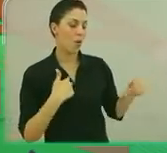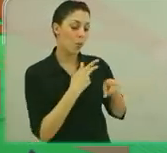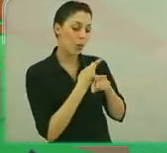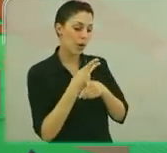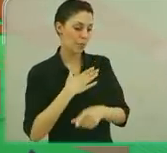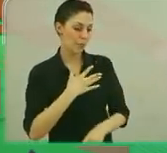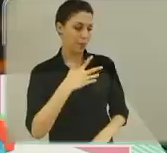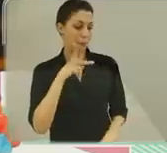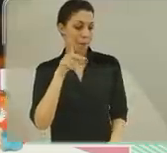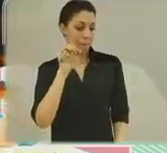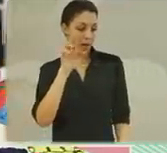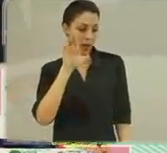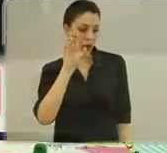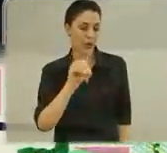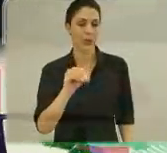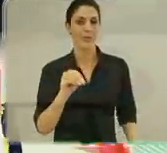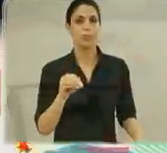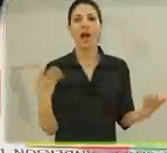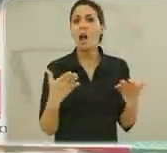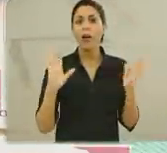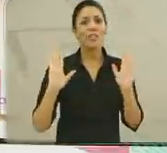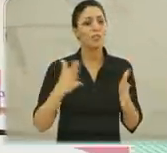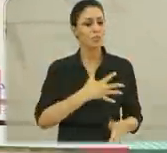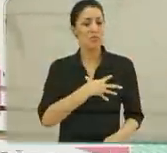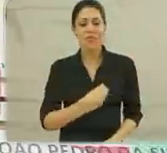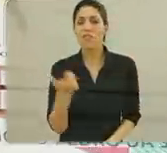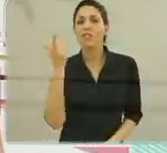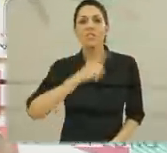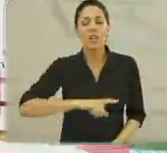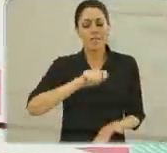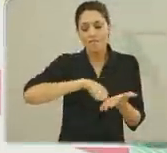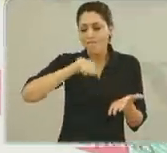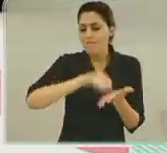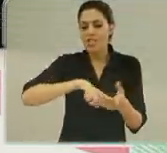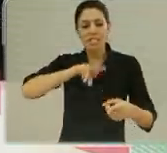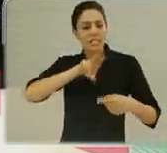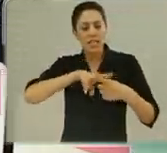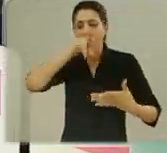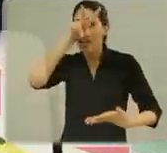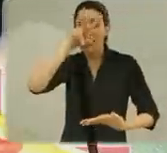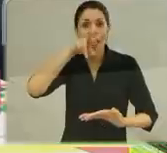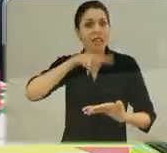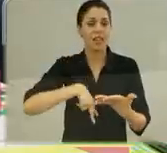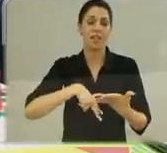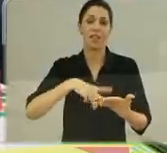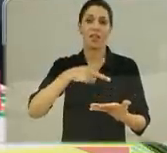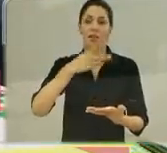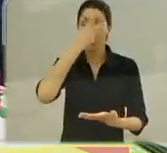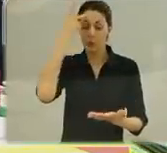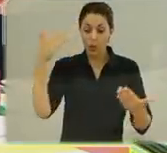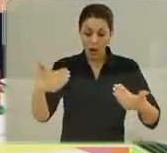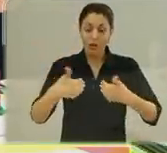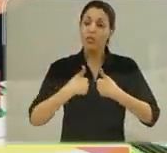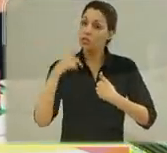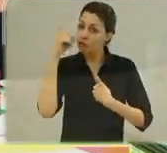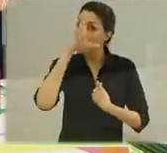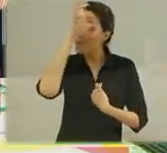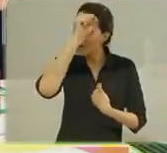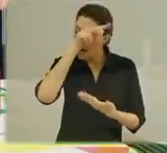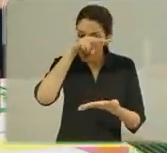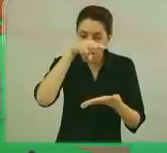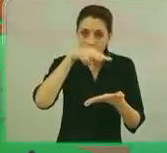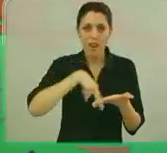Eu passei procurando com o Pedro. E agora não, Maria Clara senta, Maria Clara está aprendendo a escrever, Maria Clara está aprendendo a ler. E para uma autista,